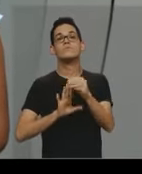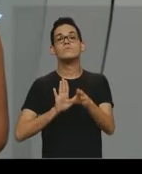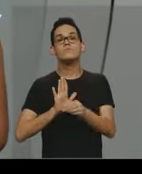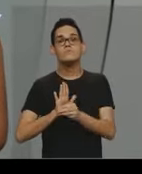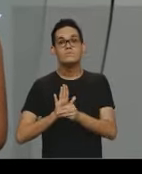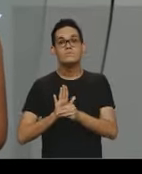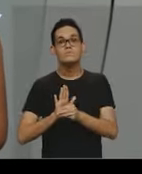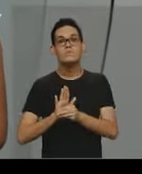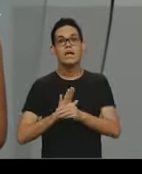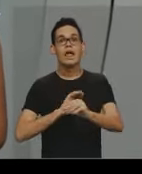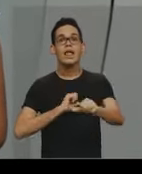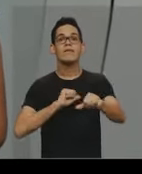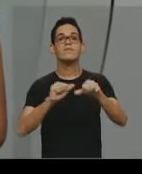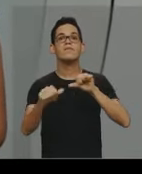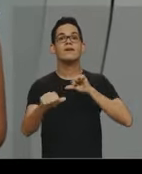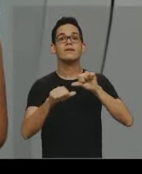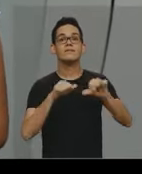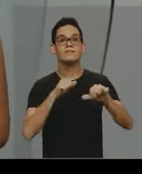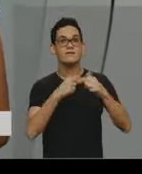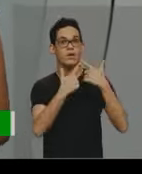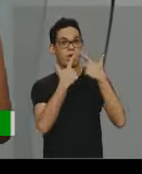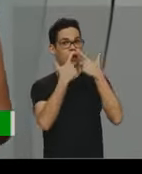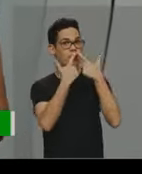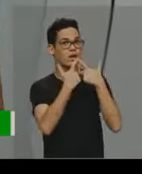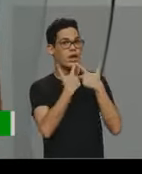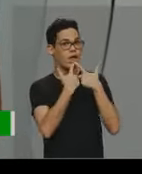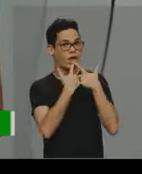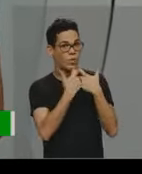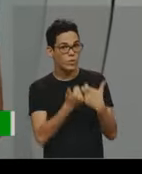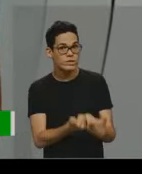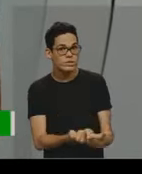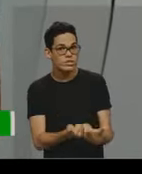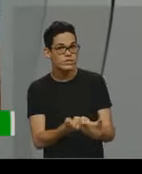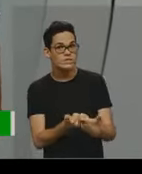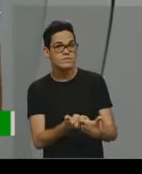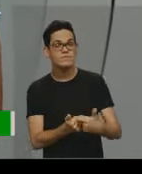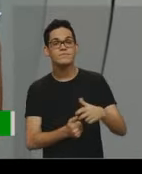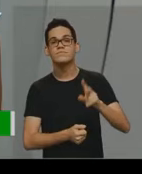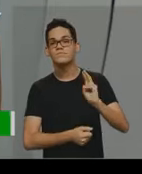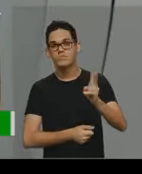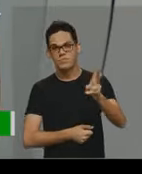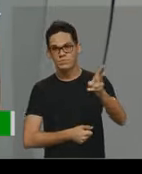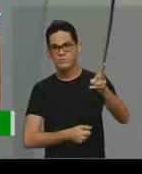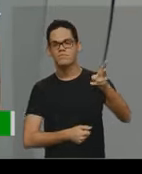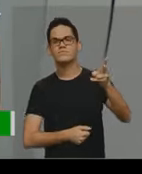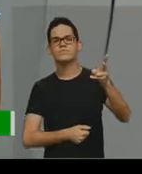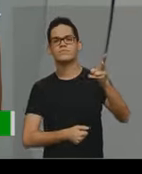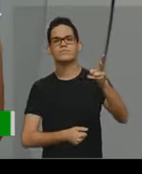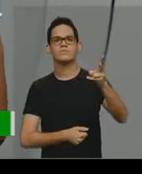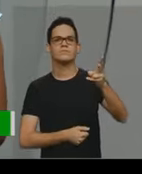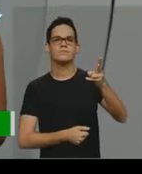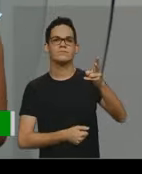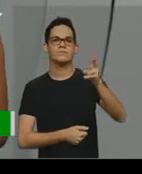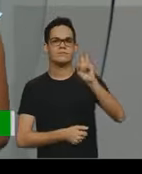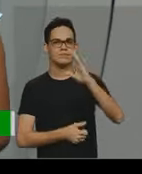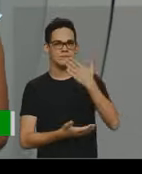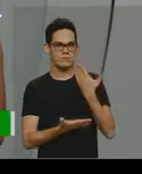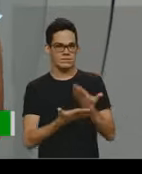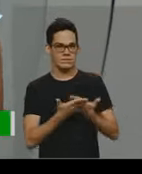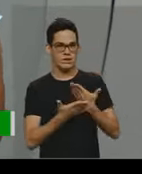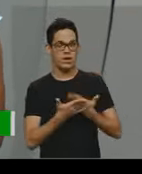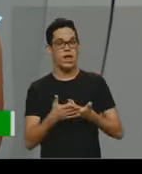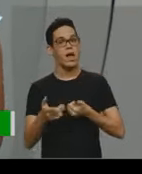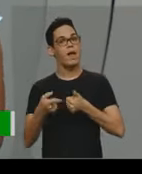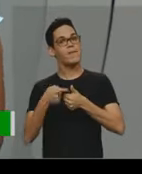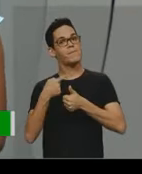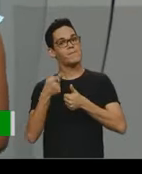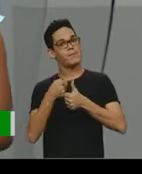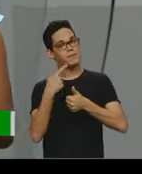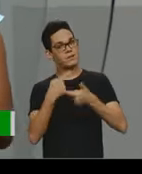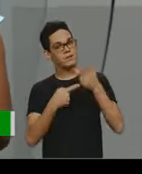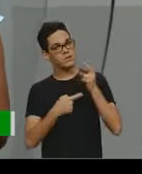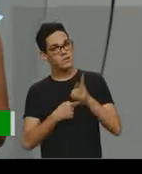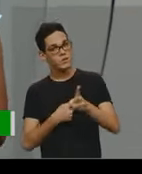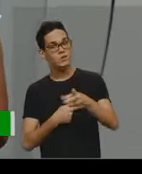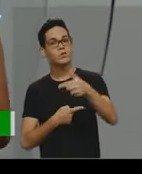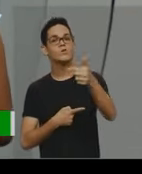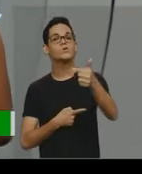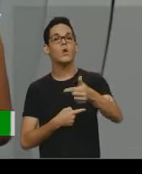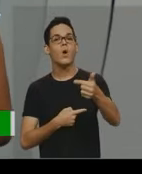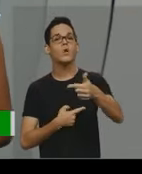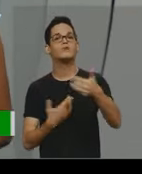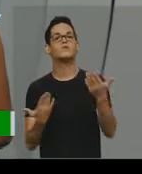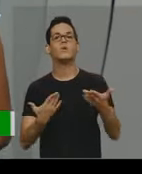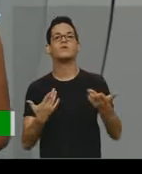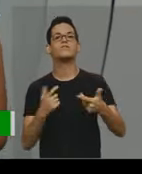variação linguística 2, né, continuando aí as aulas, a primeira aula, né, então nós demos